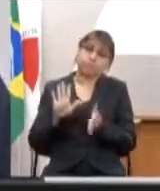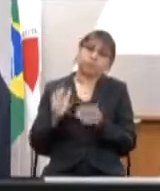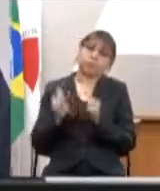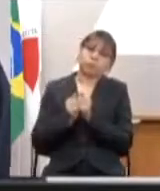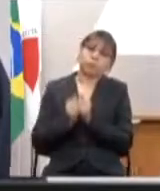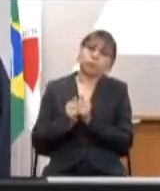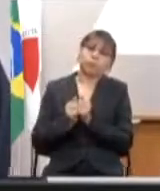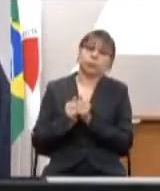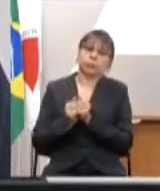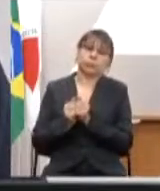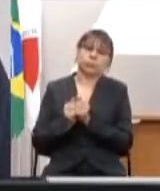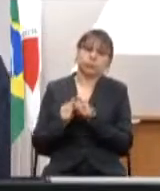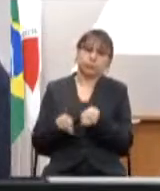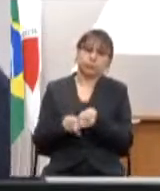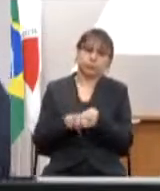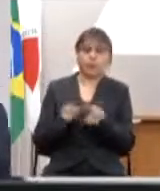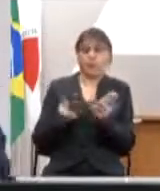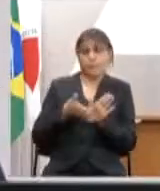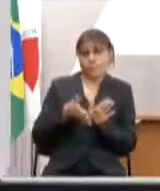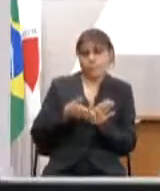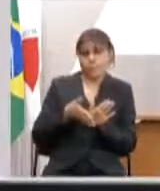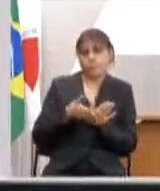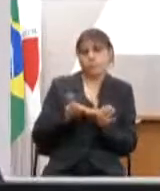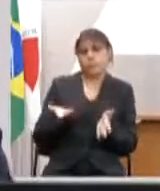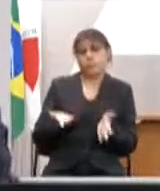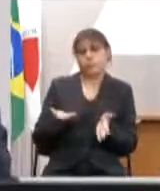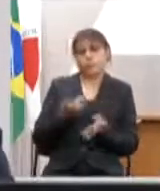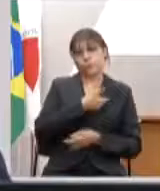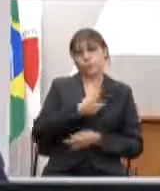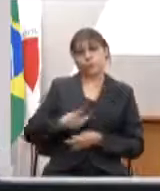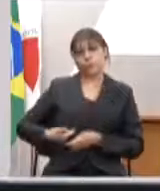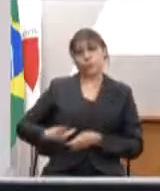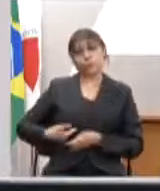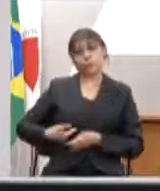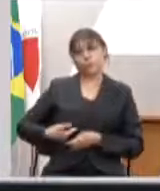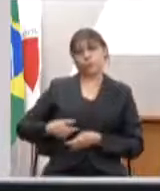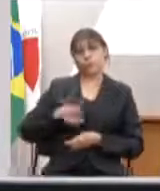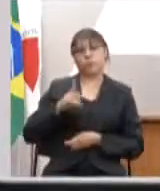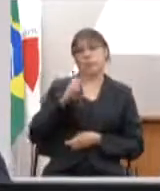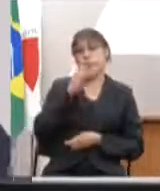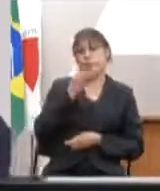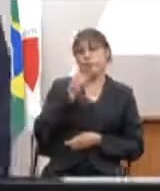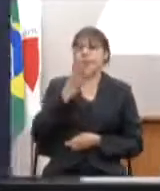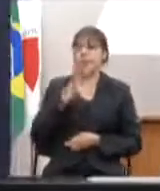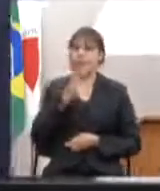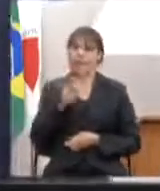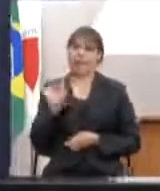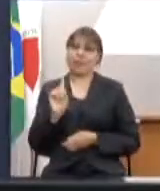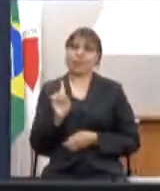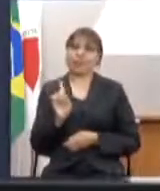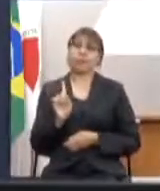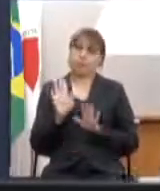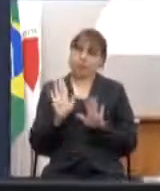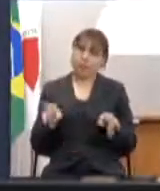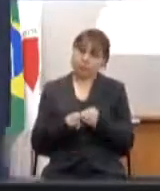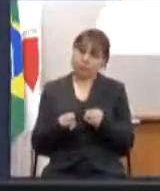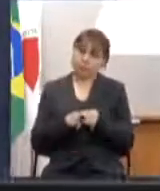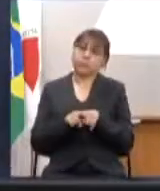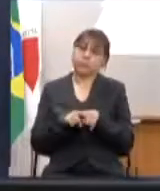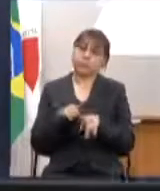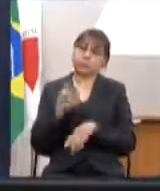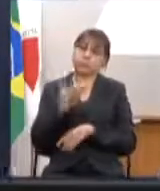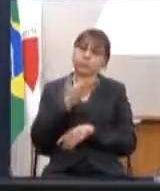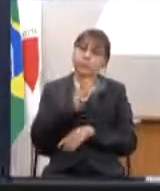e vou parabenizar que o governo não seja o bom fariseu que o governo possa executar 100